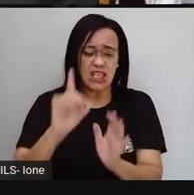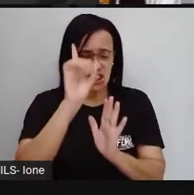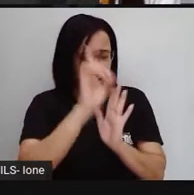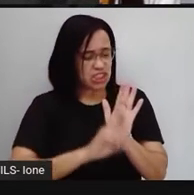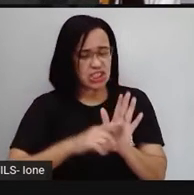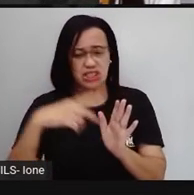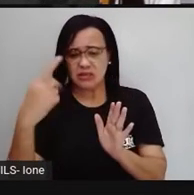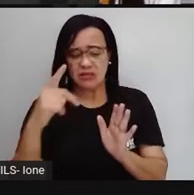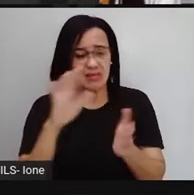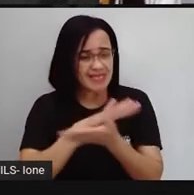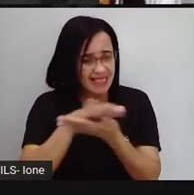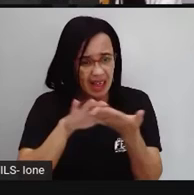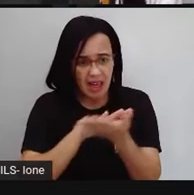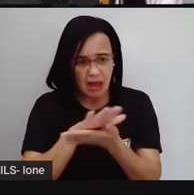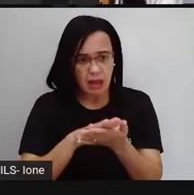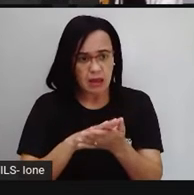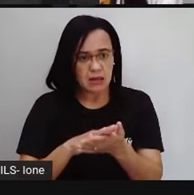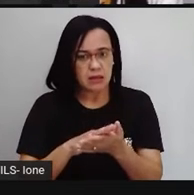volta.